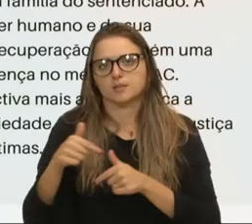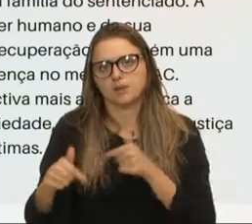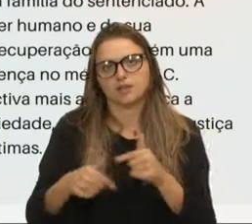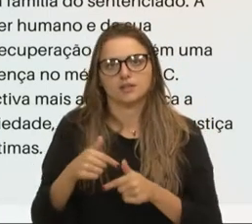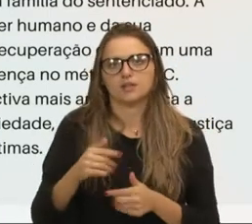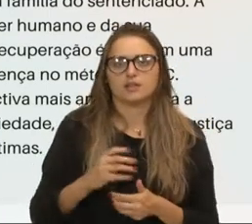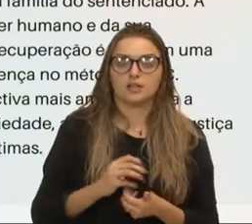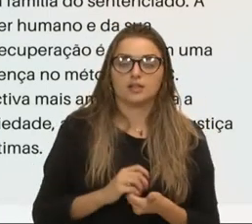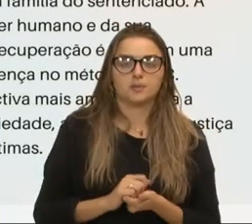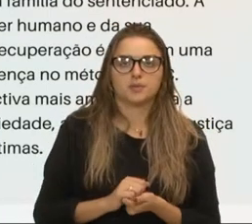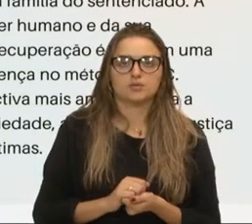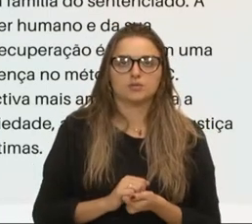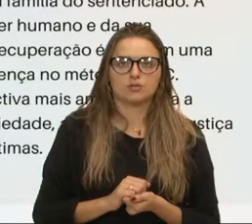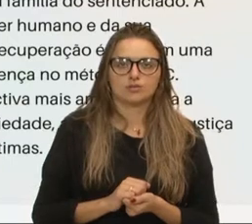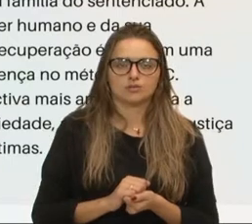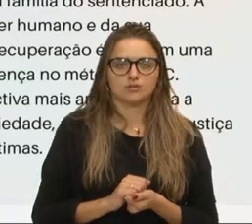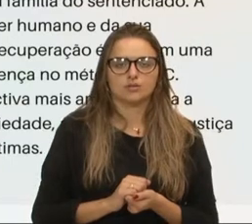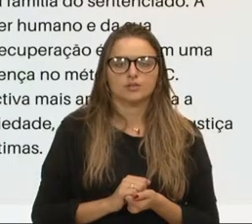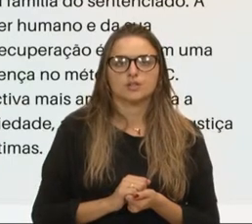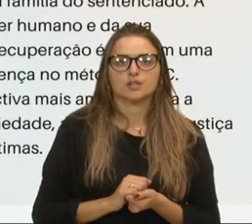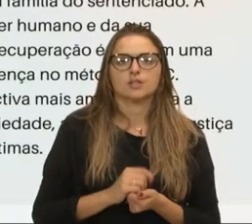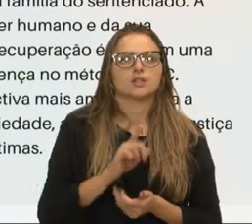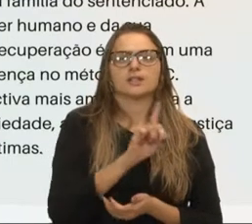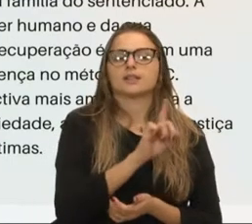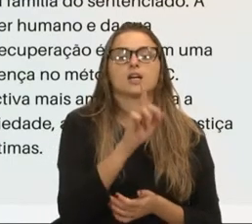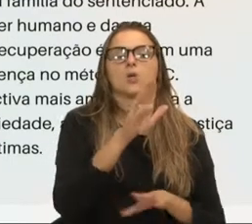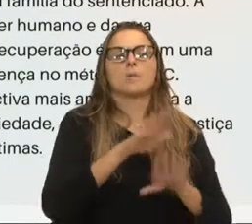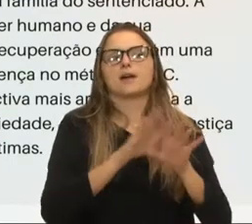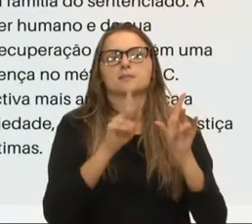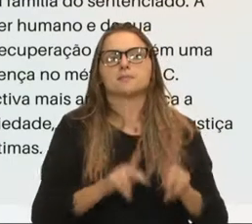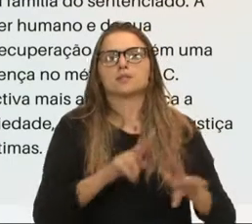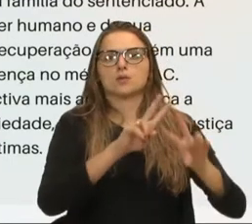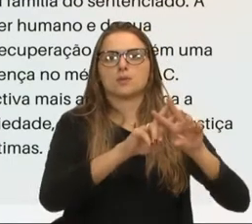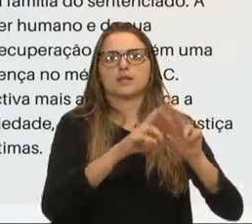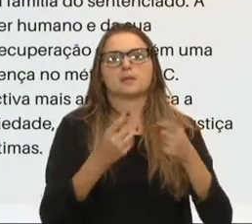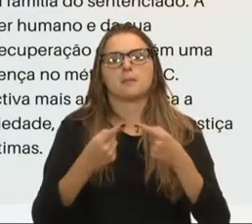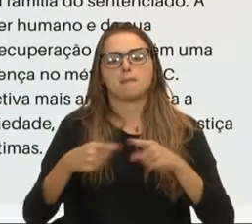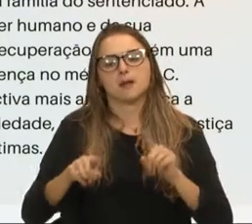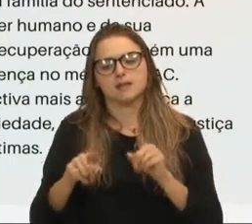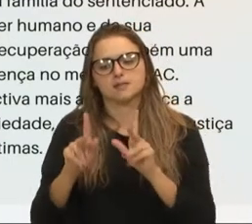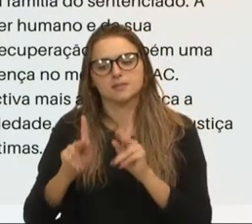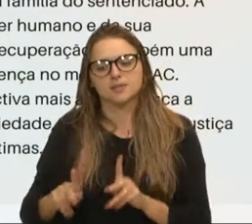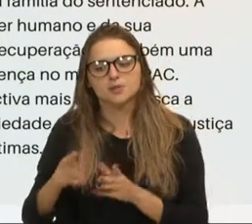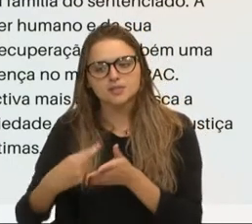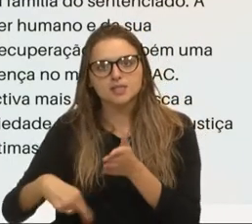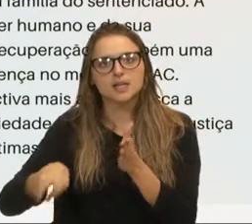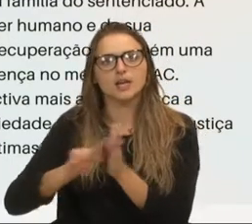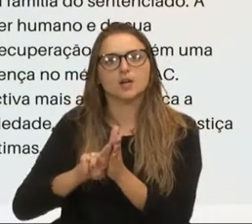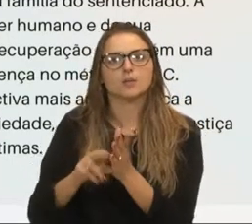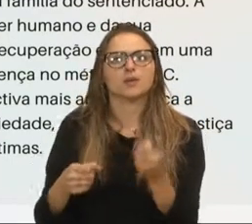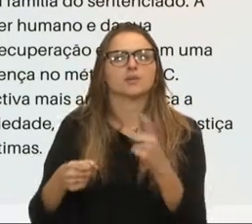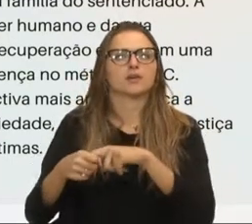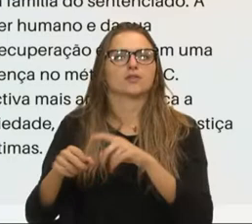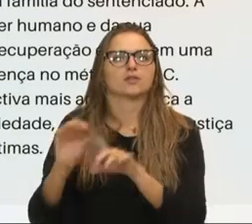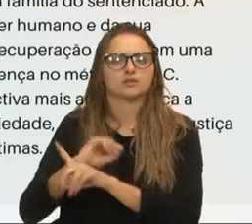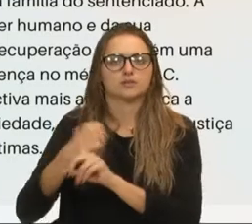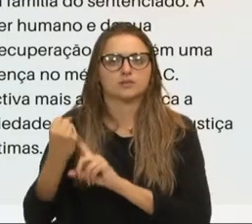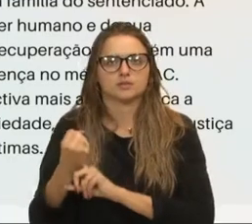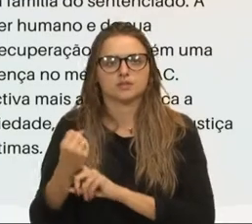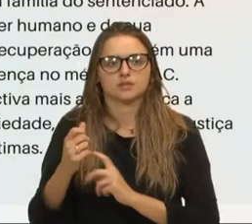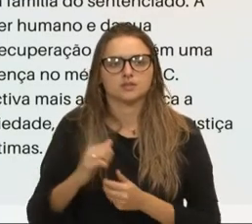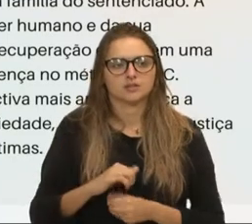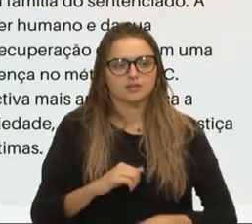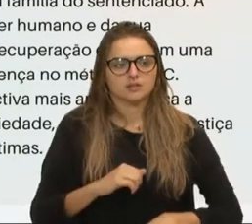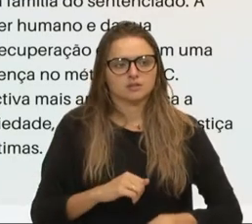Eles são chamados, não mais de presos, mas de recuperandos. As APACs são pequenas